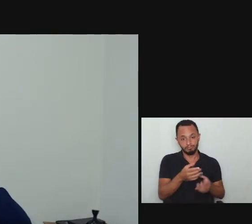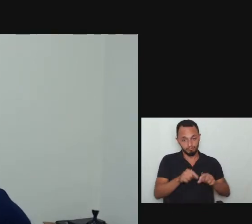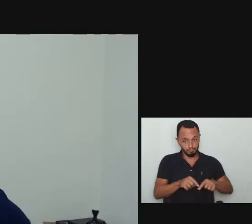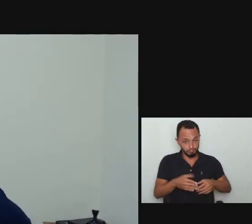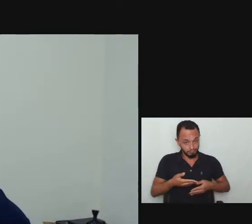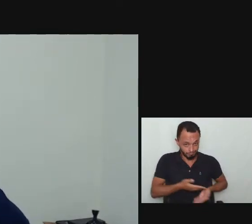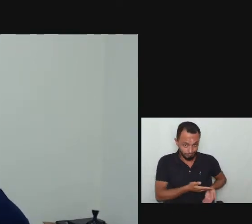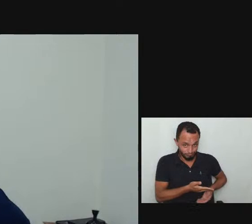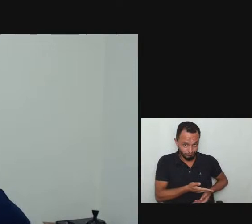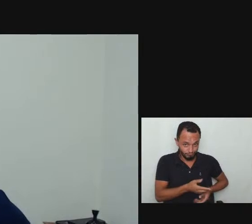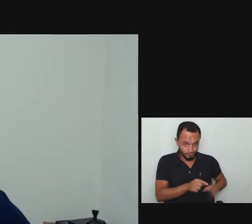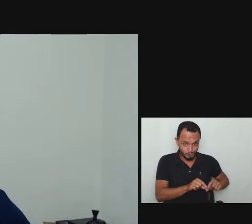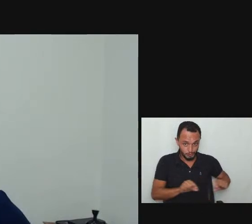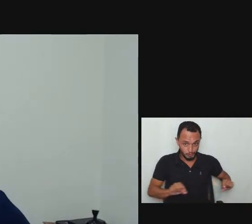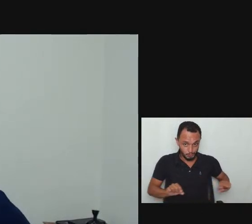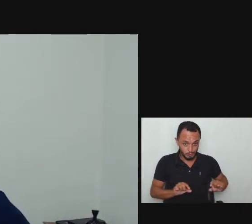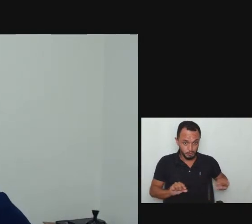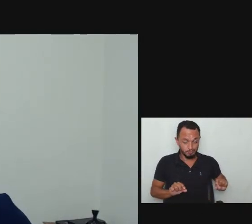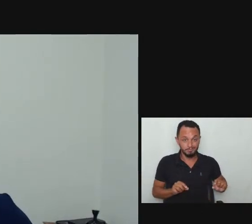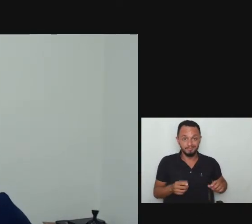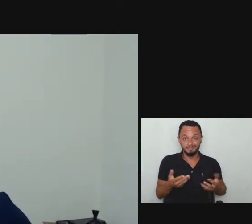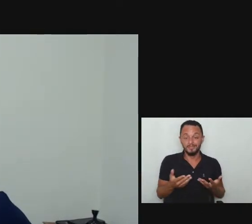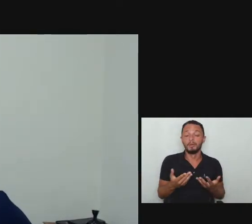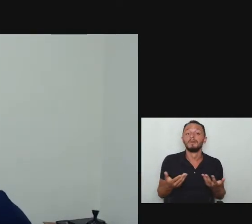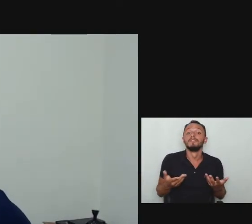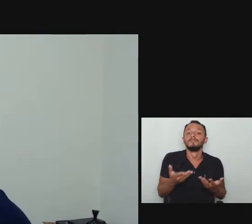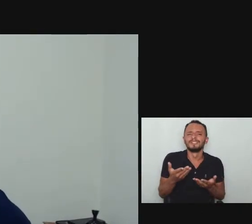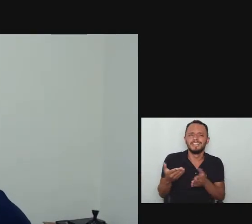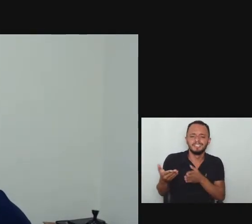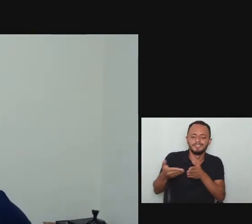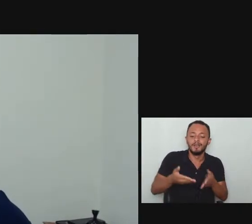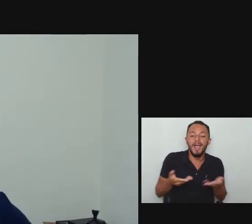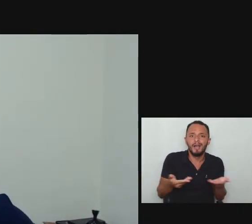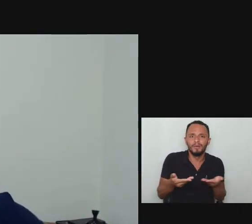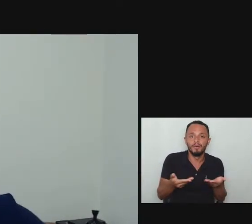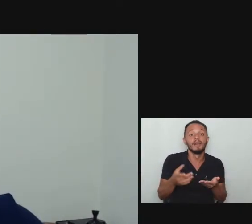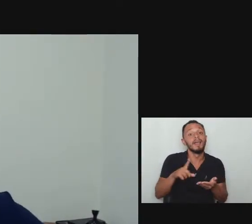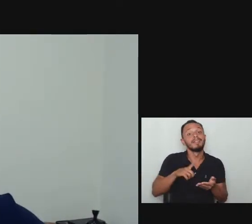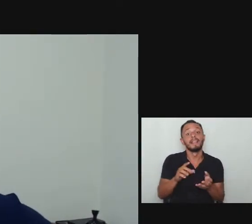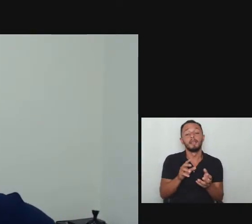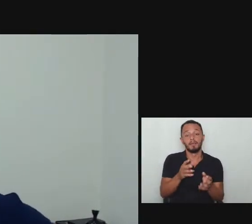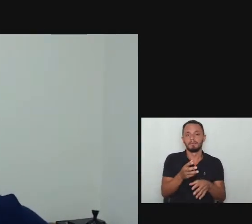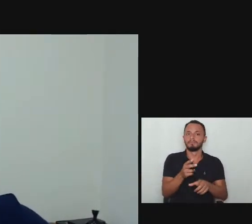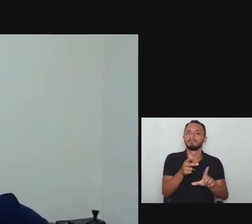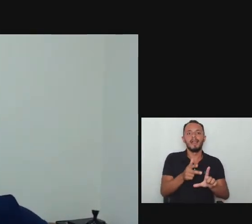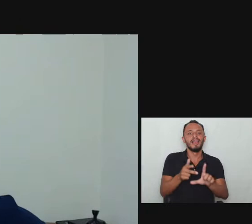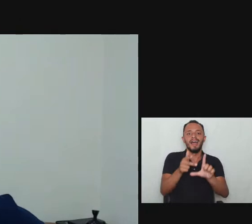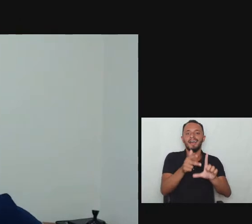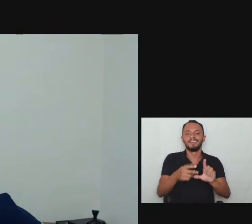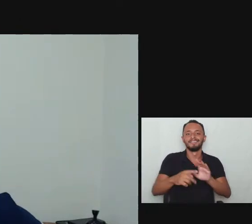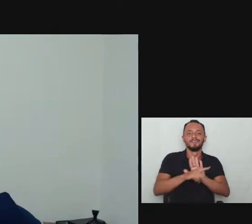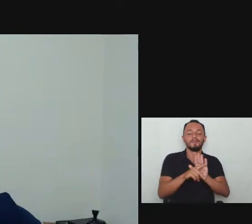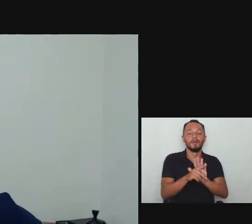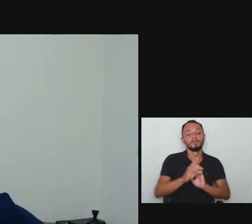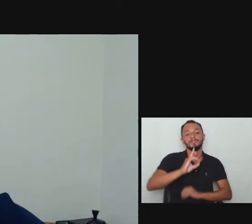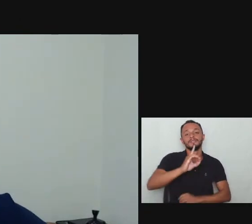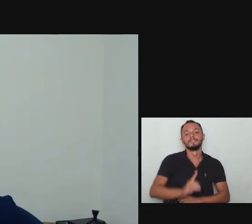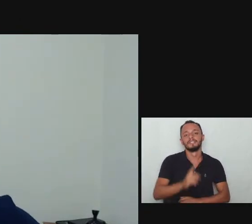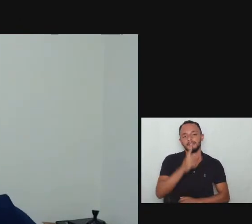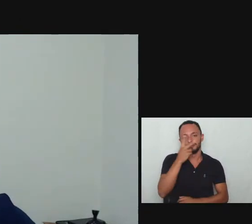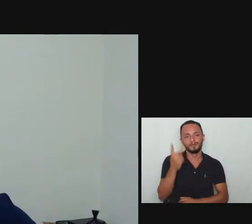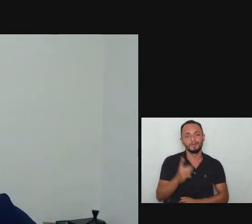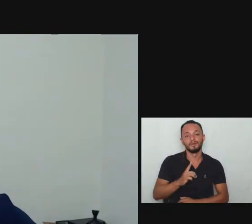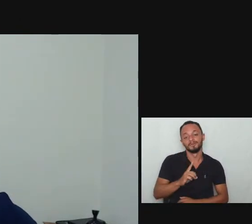chegando aí de paraquedas pois é você tá no clube dos direitos das pessoas com deficiência o canal que fala tudo sobre os direitos da PCD